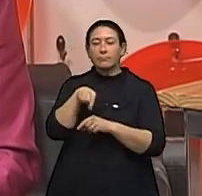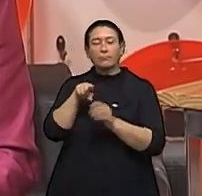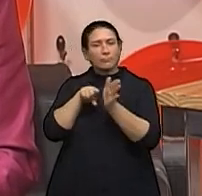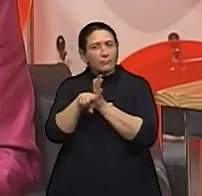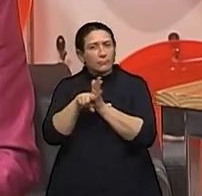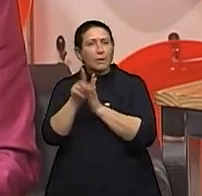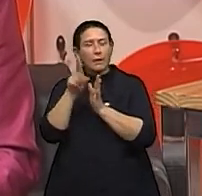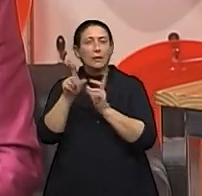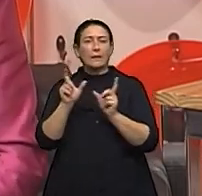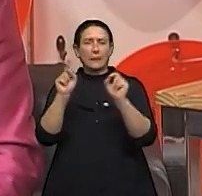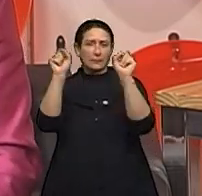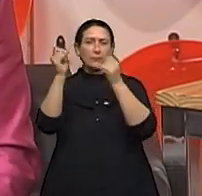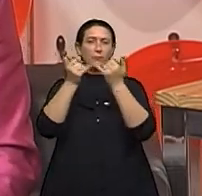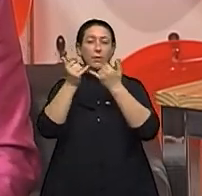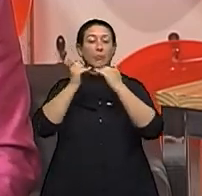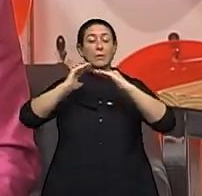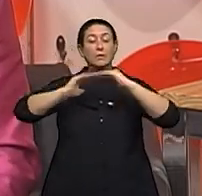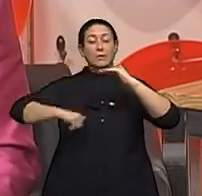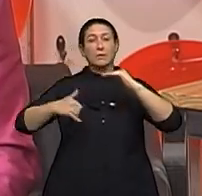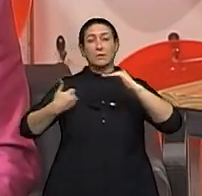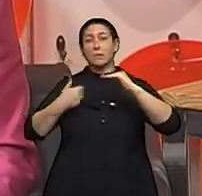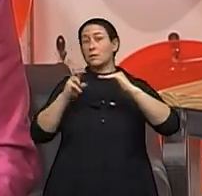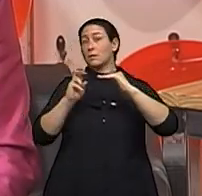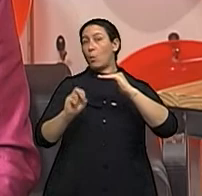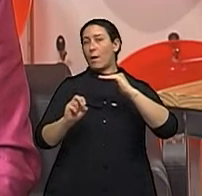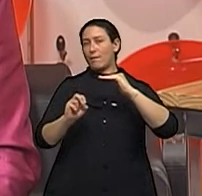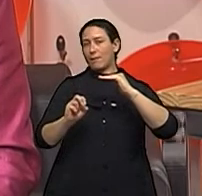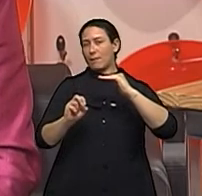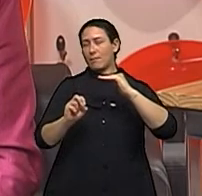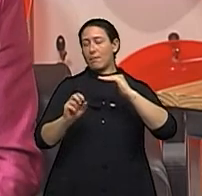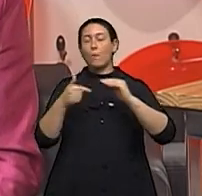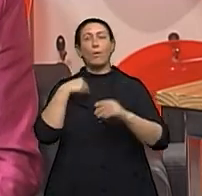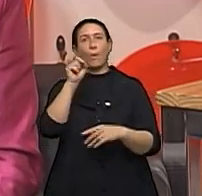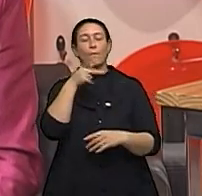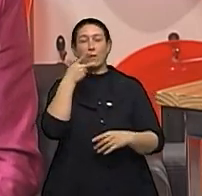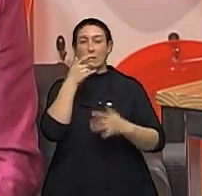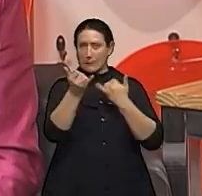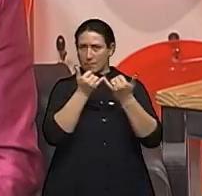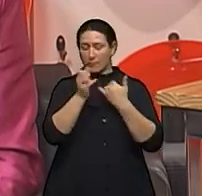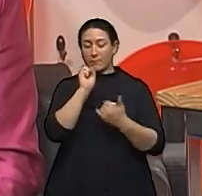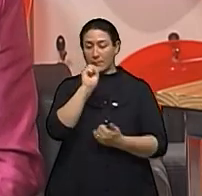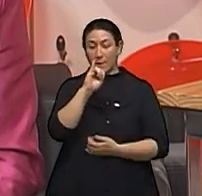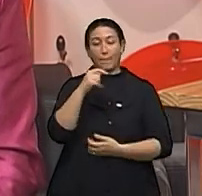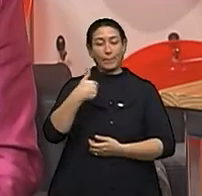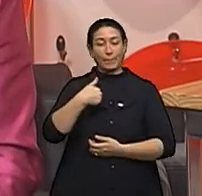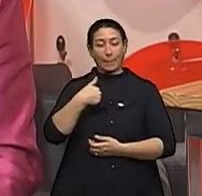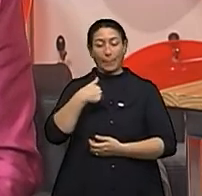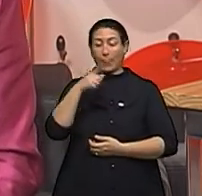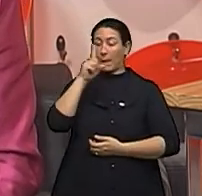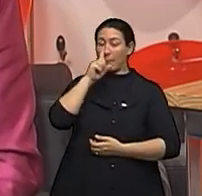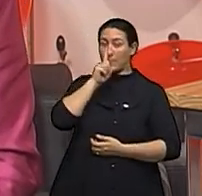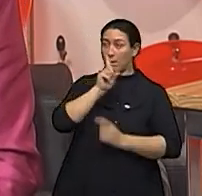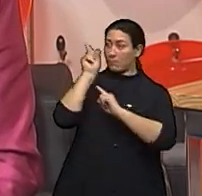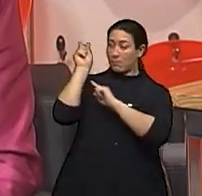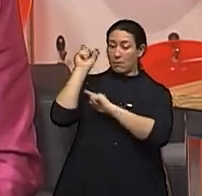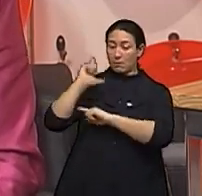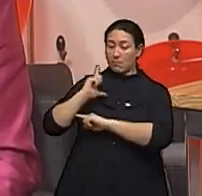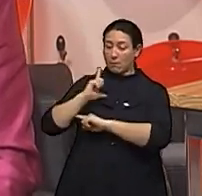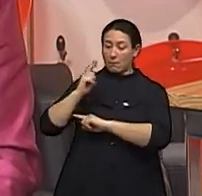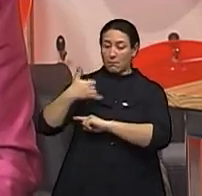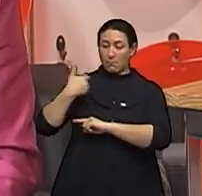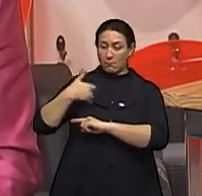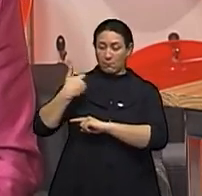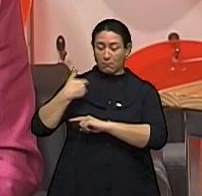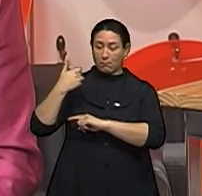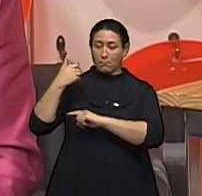feitos em mulheres abaixo de 50 anos. O eu quero dizer com isso? Se a tua mãe teve com menos de 50, é